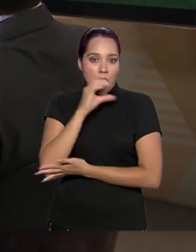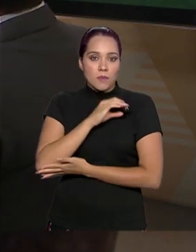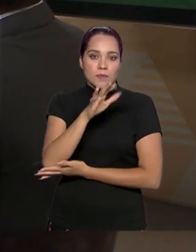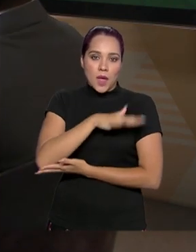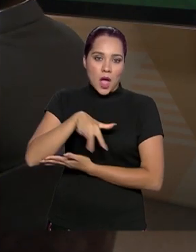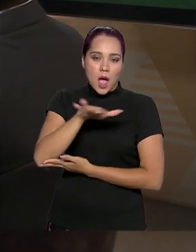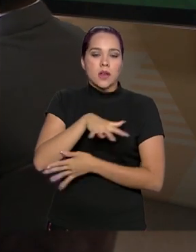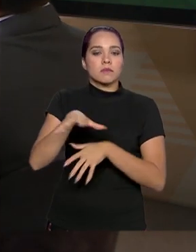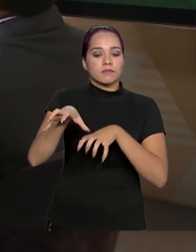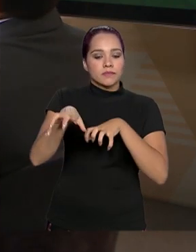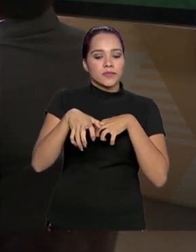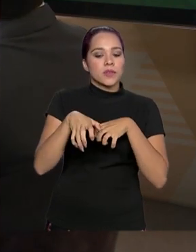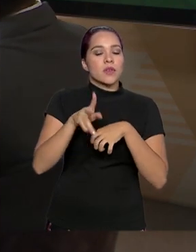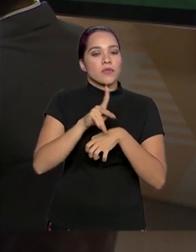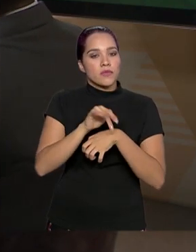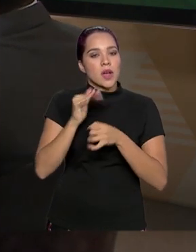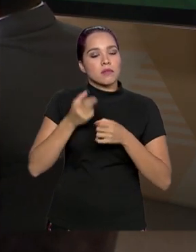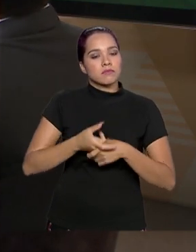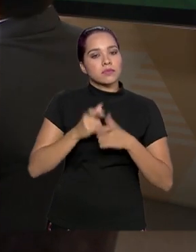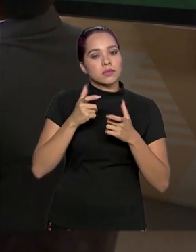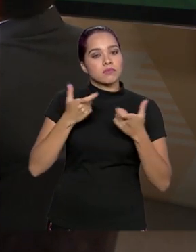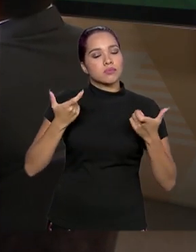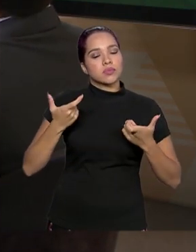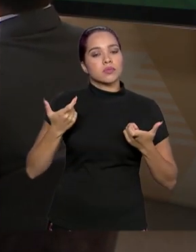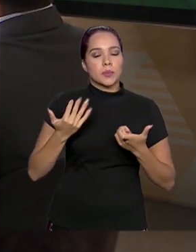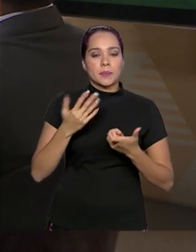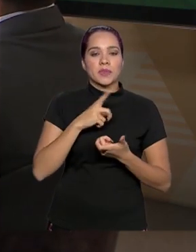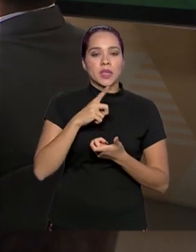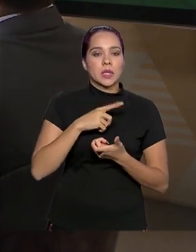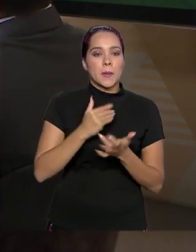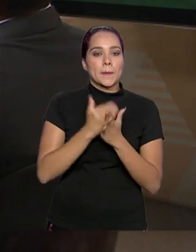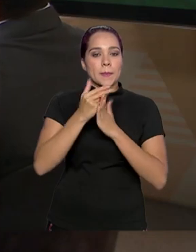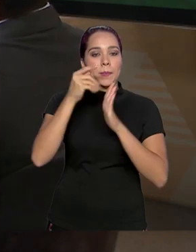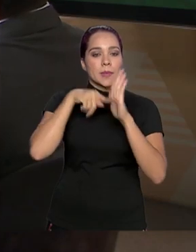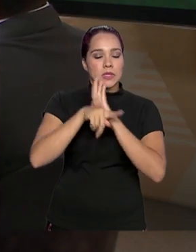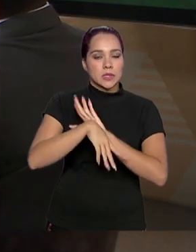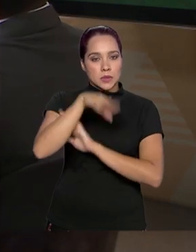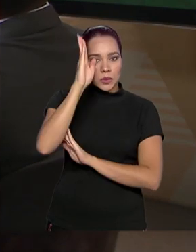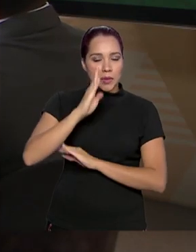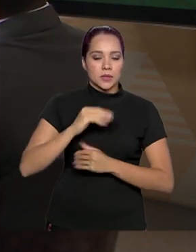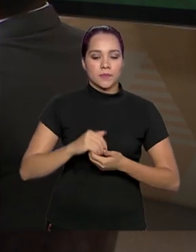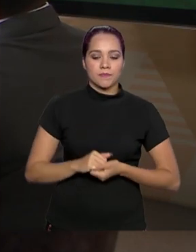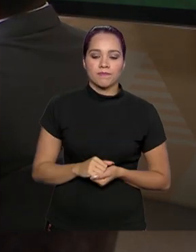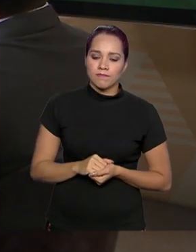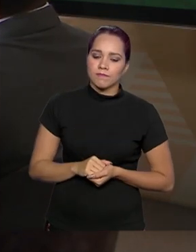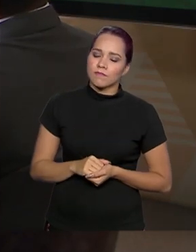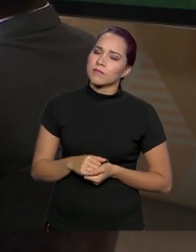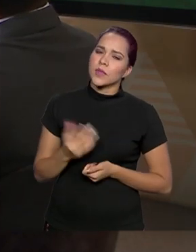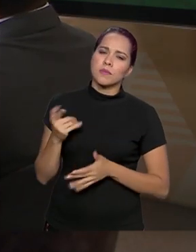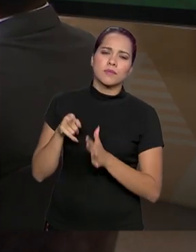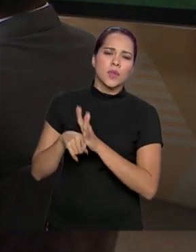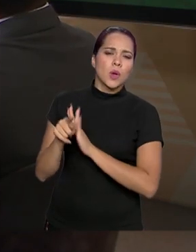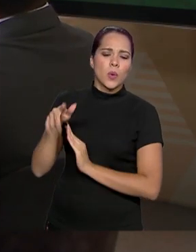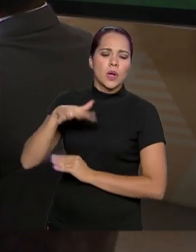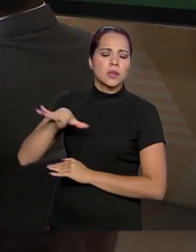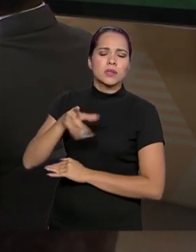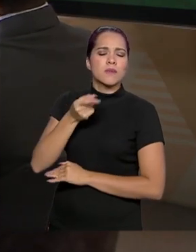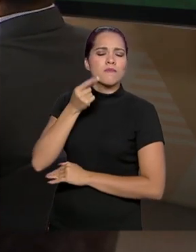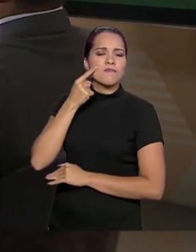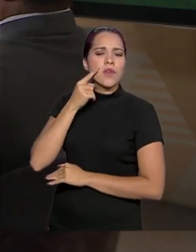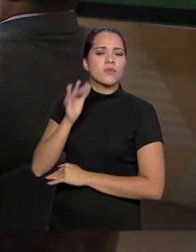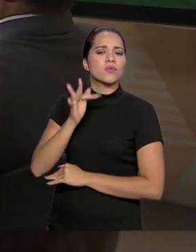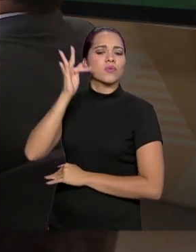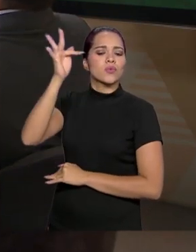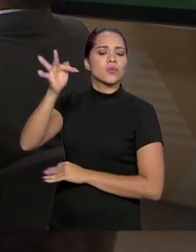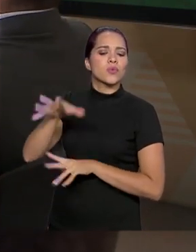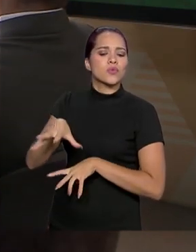o setor mineral vai crescer e vai aumentar o investimento em pesquisa no Brasil. Diretor, aí com esse cenário, como é que o senhor vê o futuro da mineração no país?